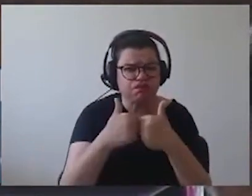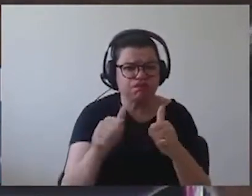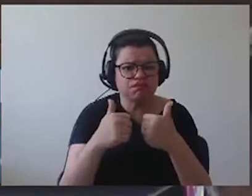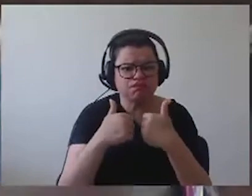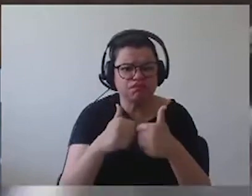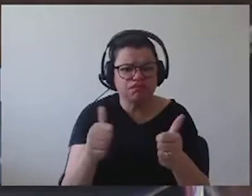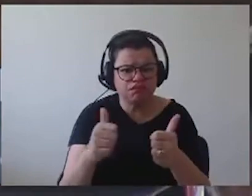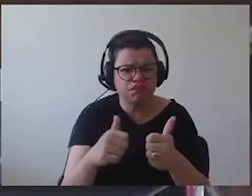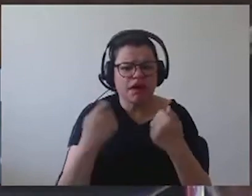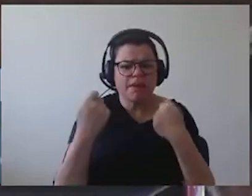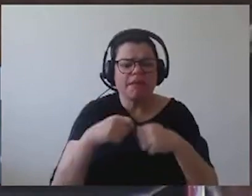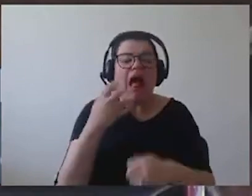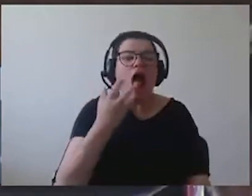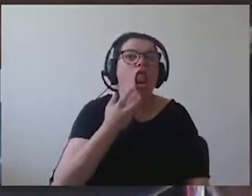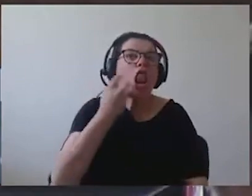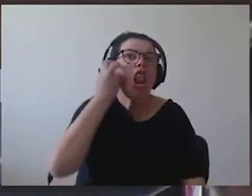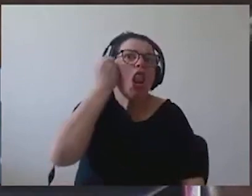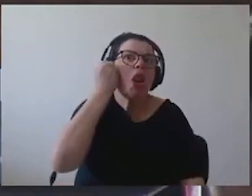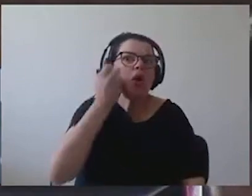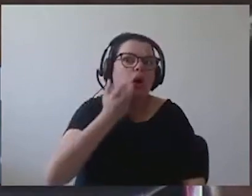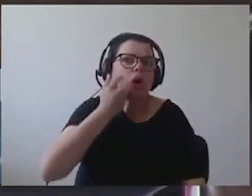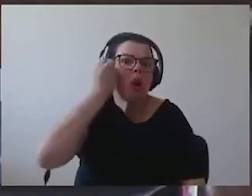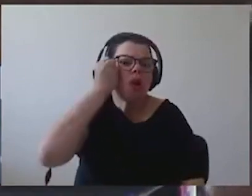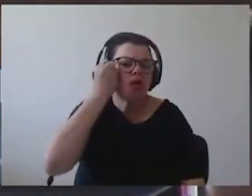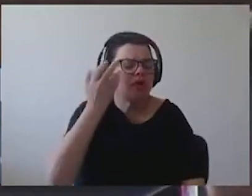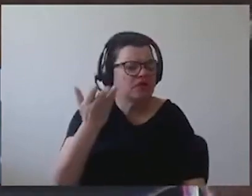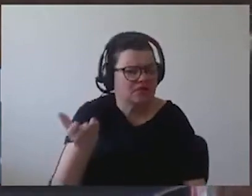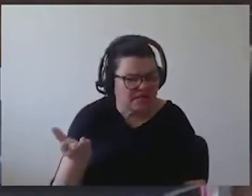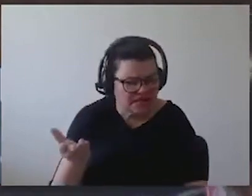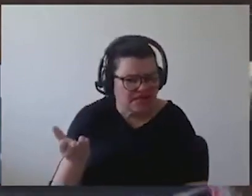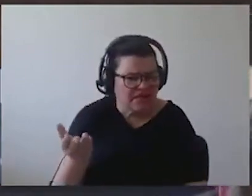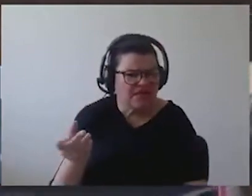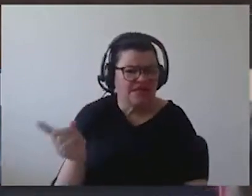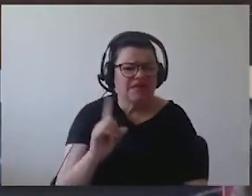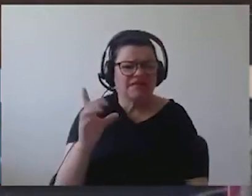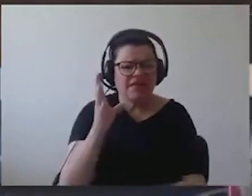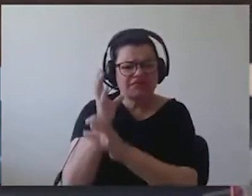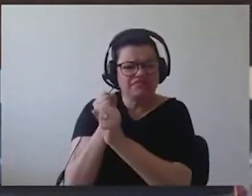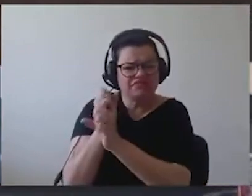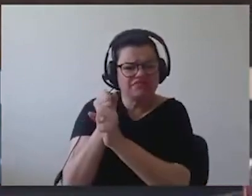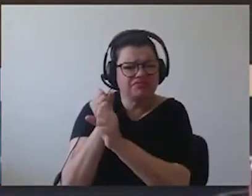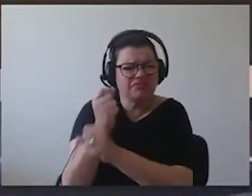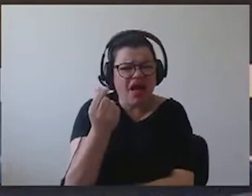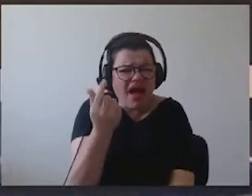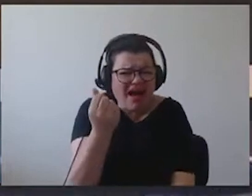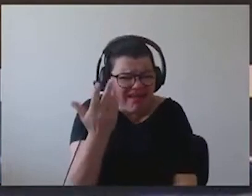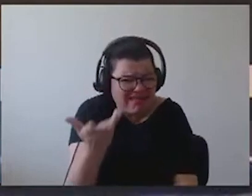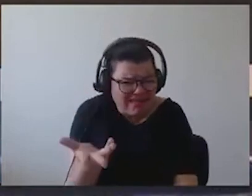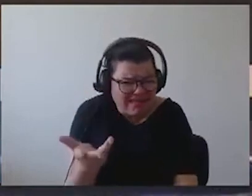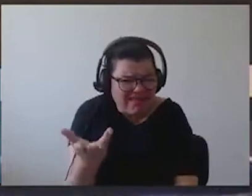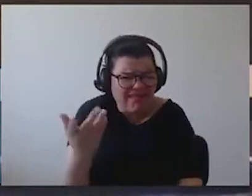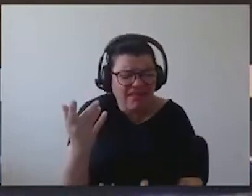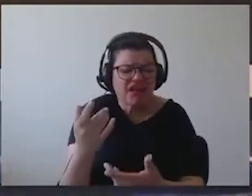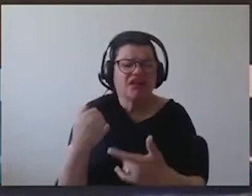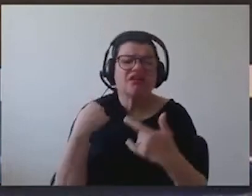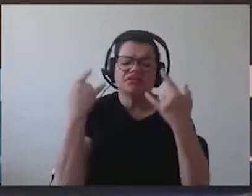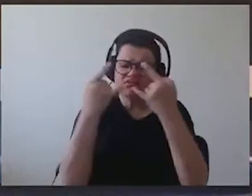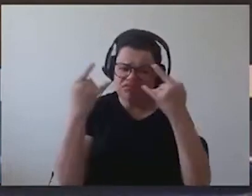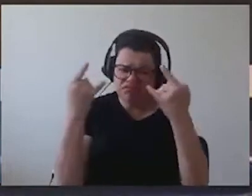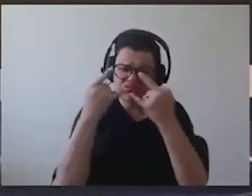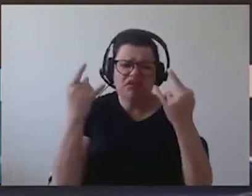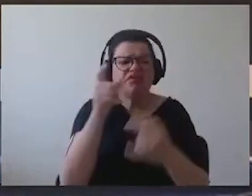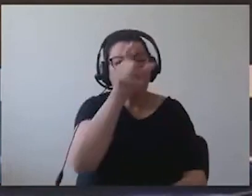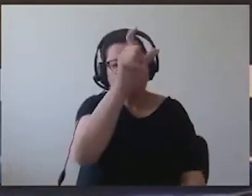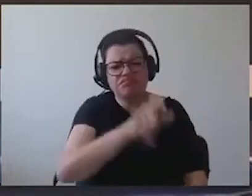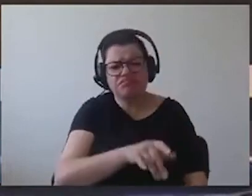ou de uma operação contábil em relação a este circular. Vossa Excelência tem toda razão. Espero que